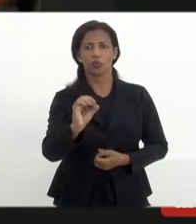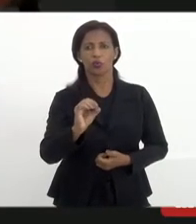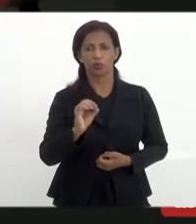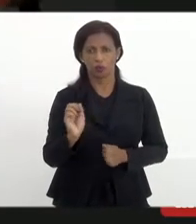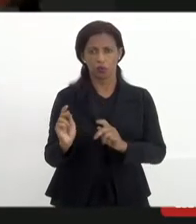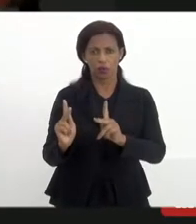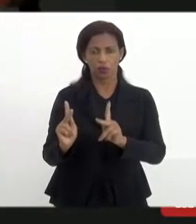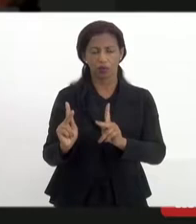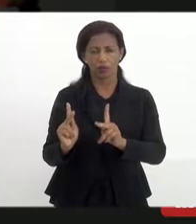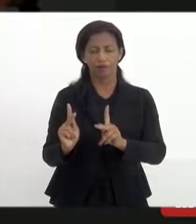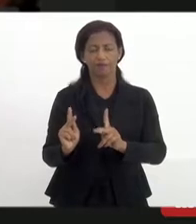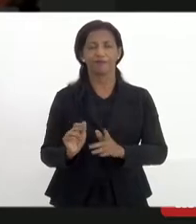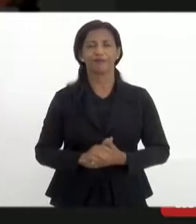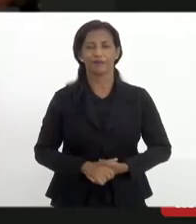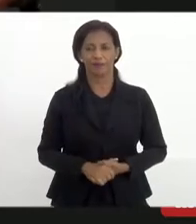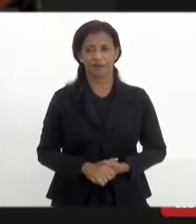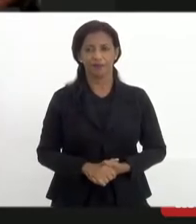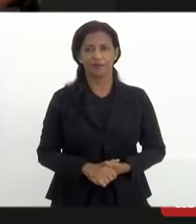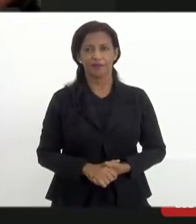Ok. Bom, vamos lá.